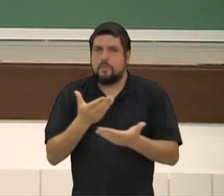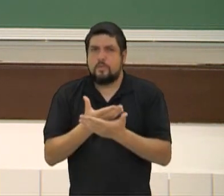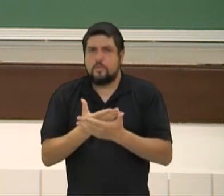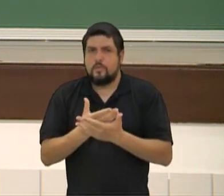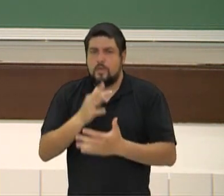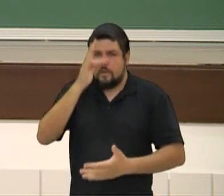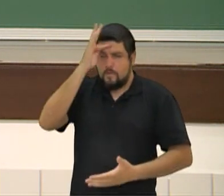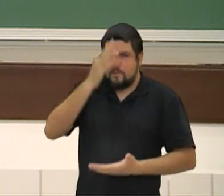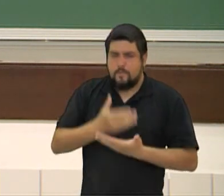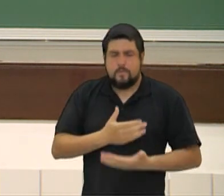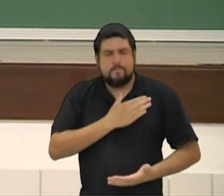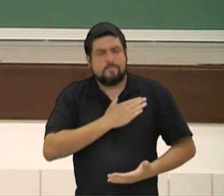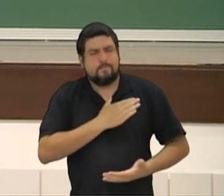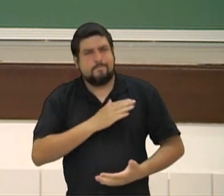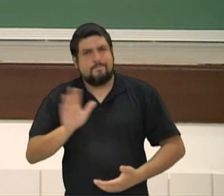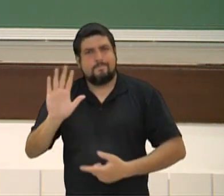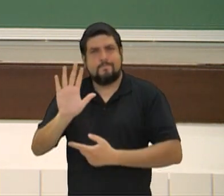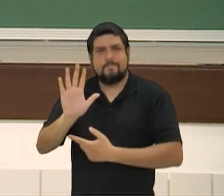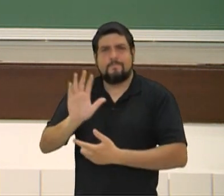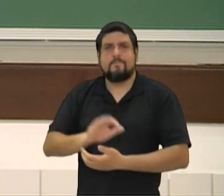força, fé no coração. Valeu!